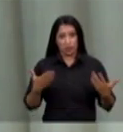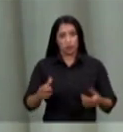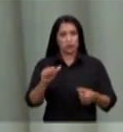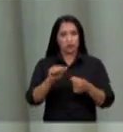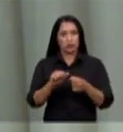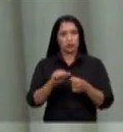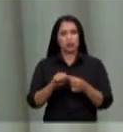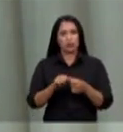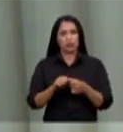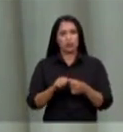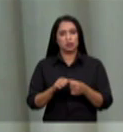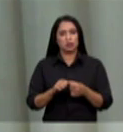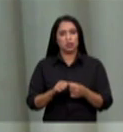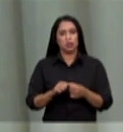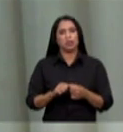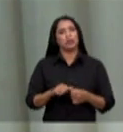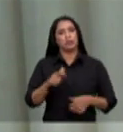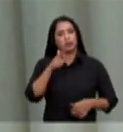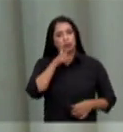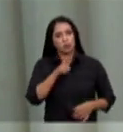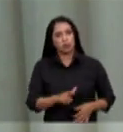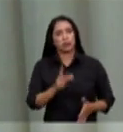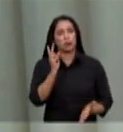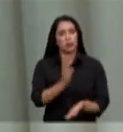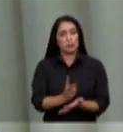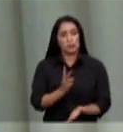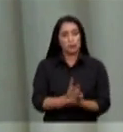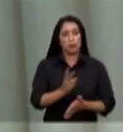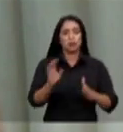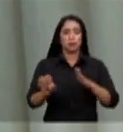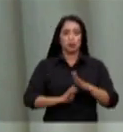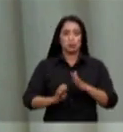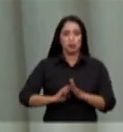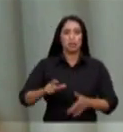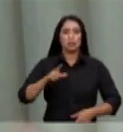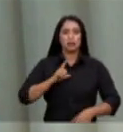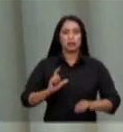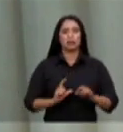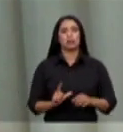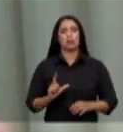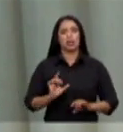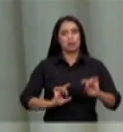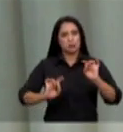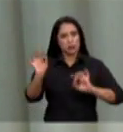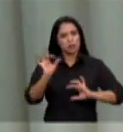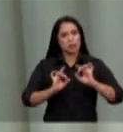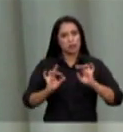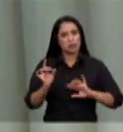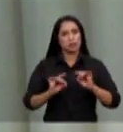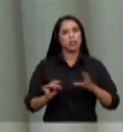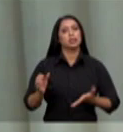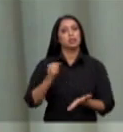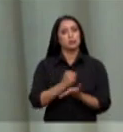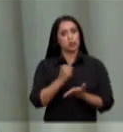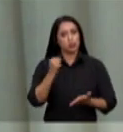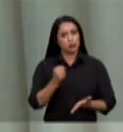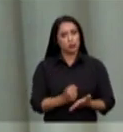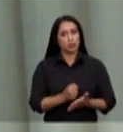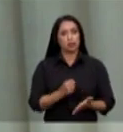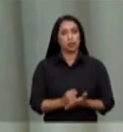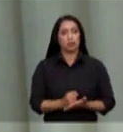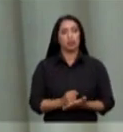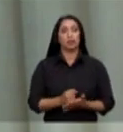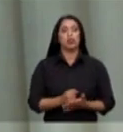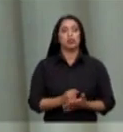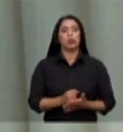feito um processo de aquisição direta com a mesma empresa que tem especialidade toda a condição de ser contratada e